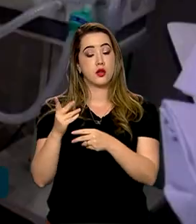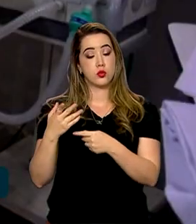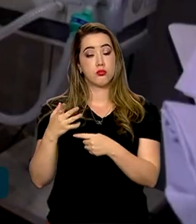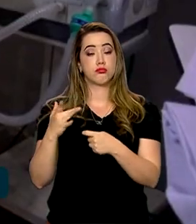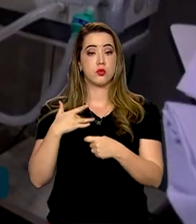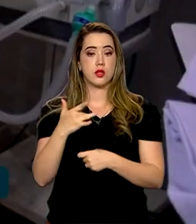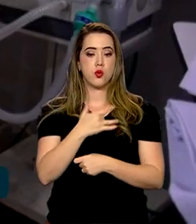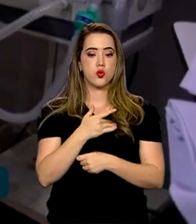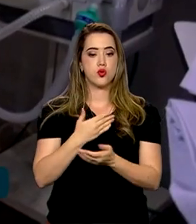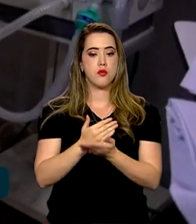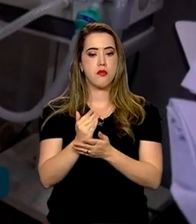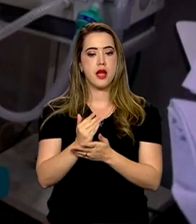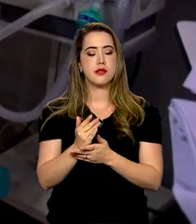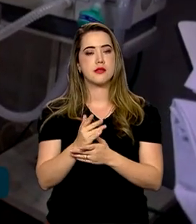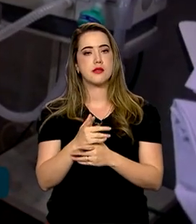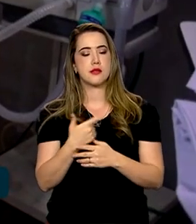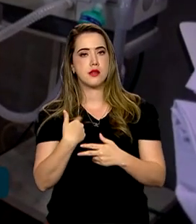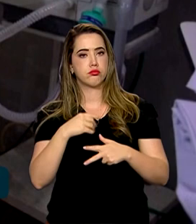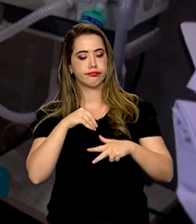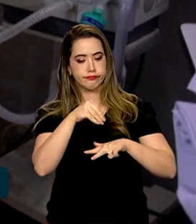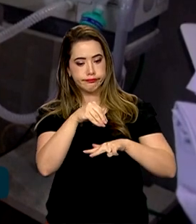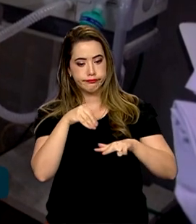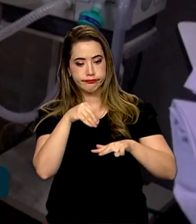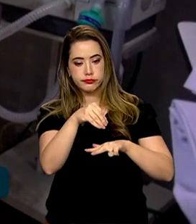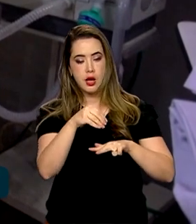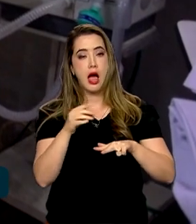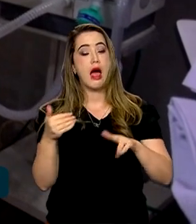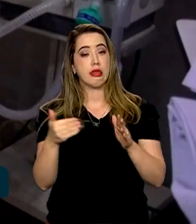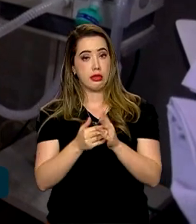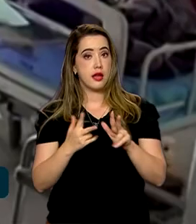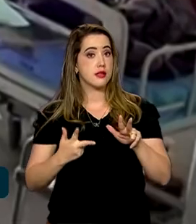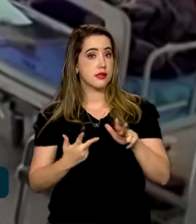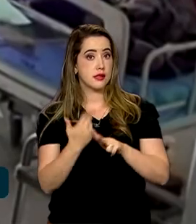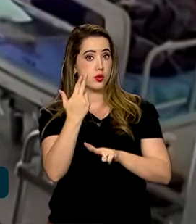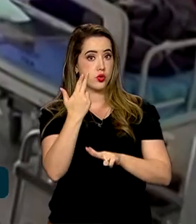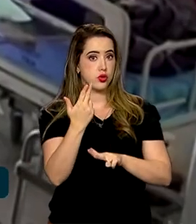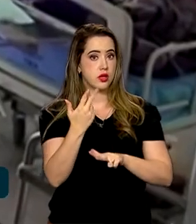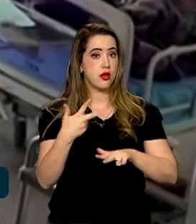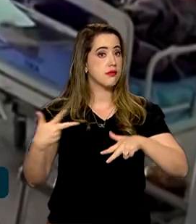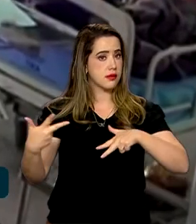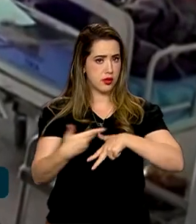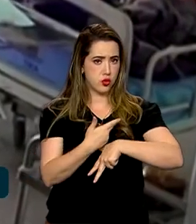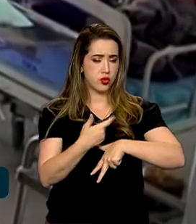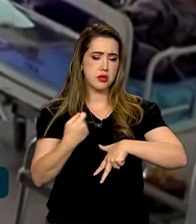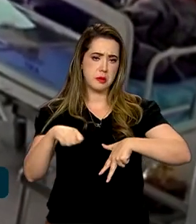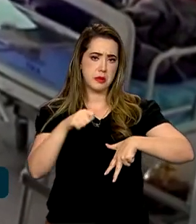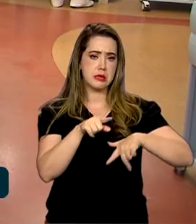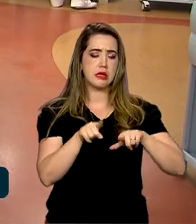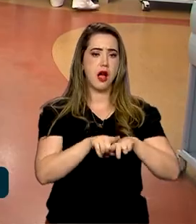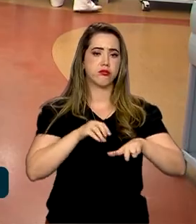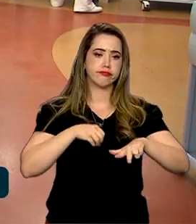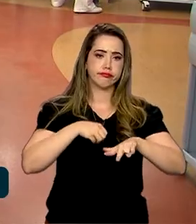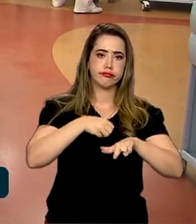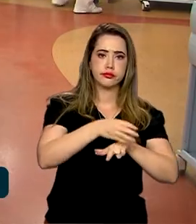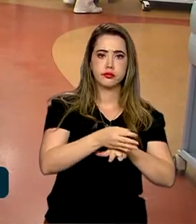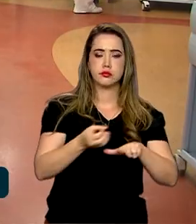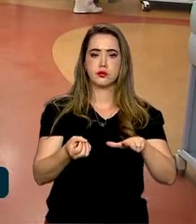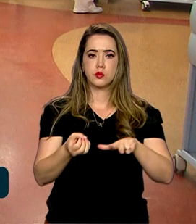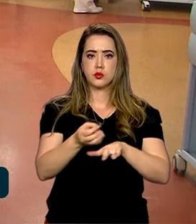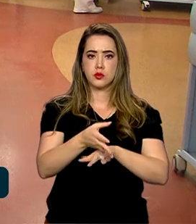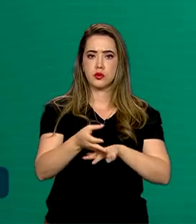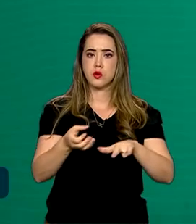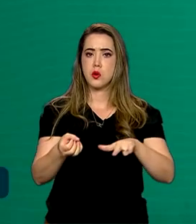exames até cirurgias mais complexas e ainda inclui quimioterapia, radioterapia e apoio